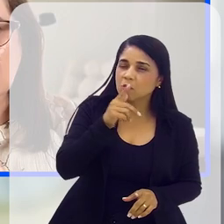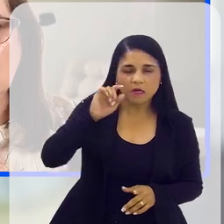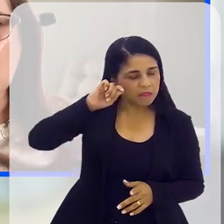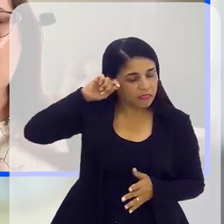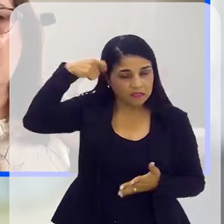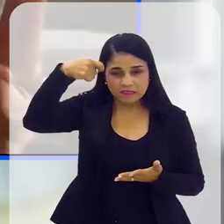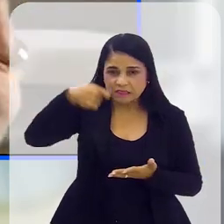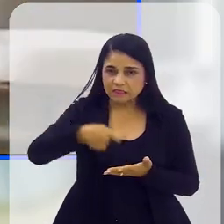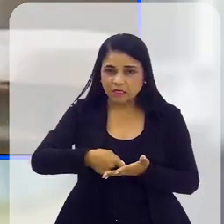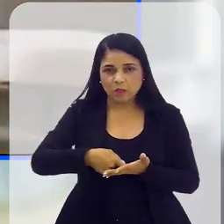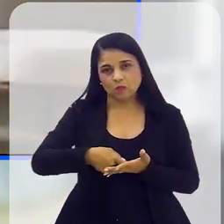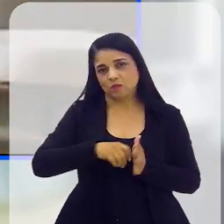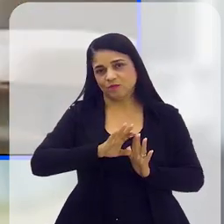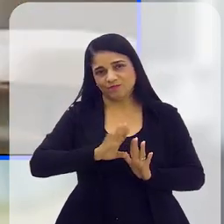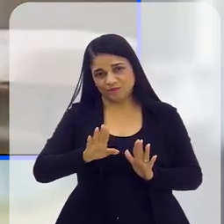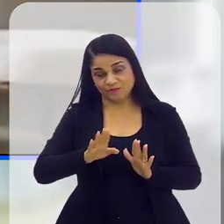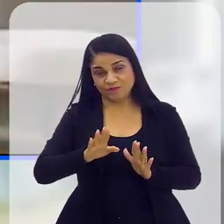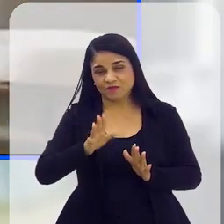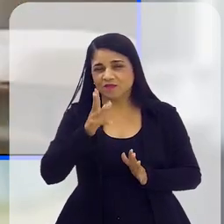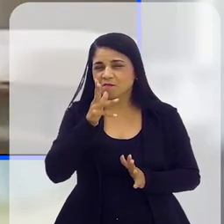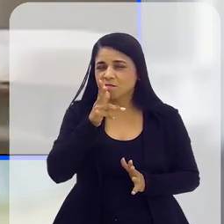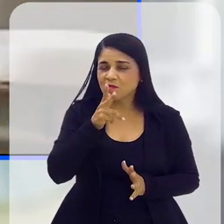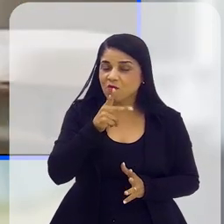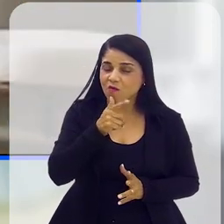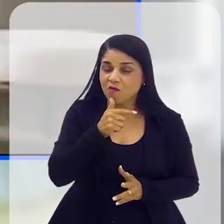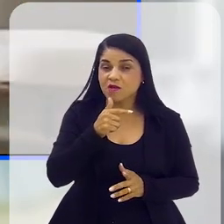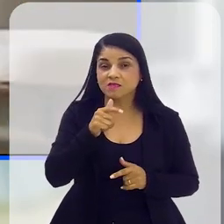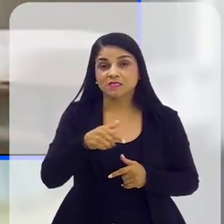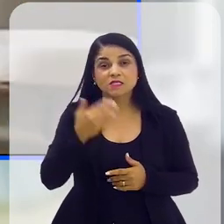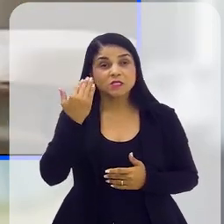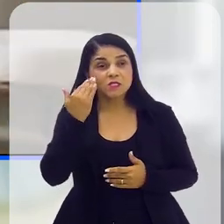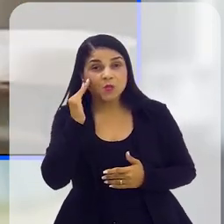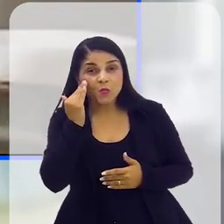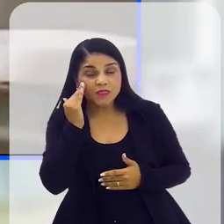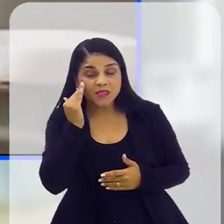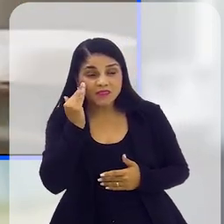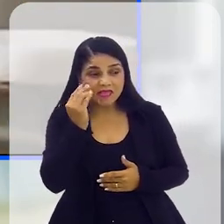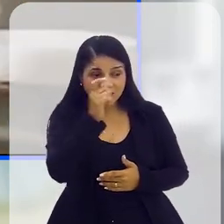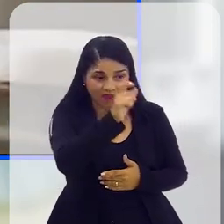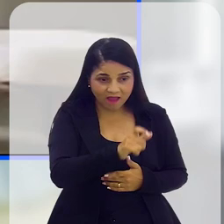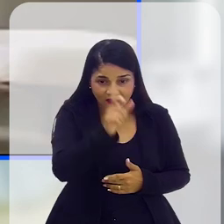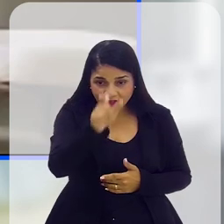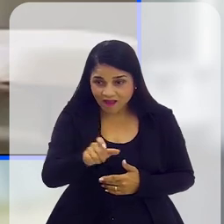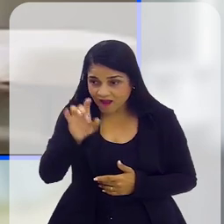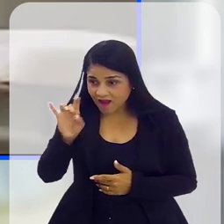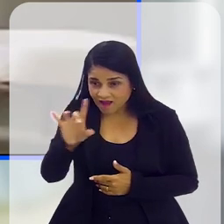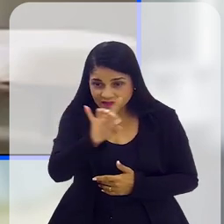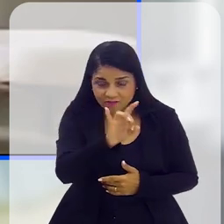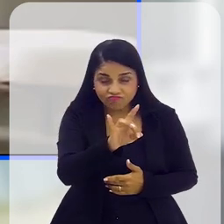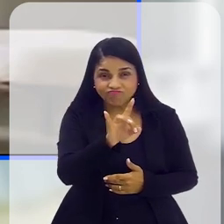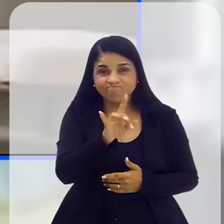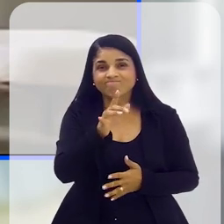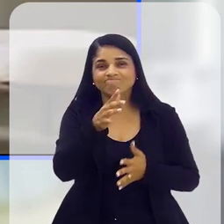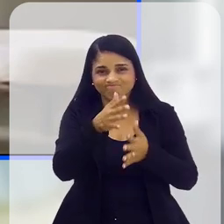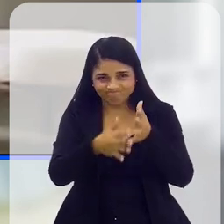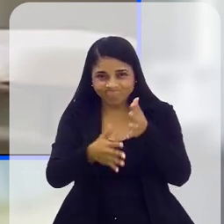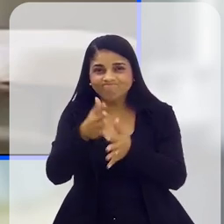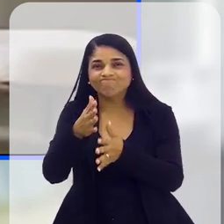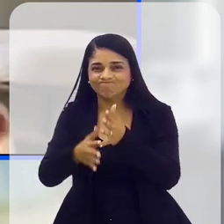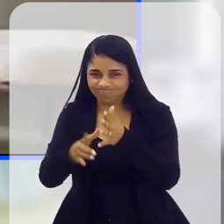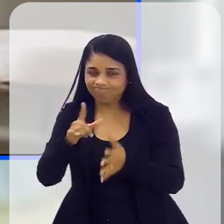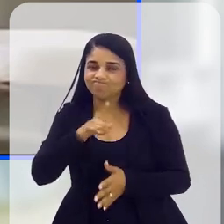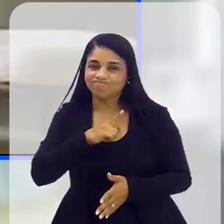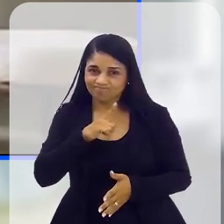decisão. Então, se elas não entenderem a maneira de ser de cada um, elas podem gerar uma série de